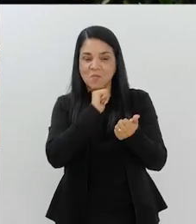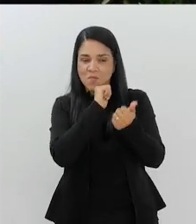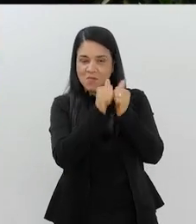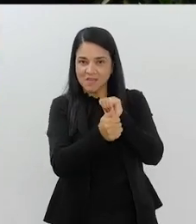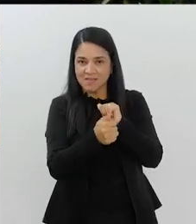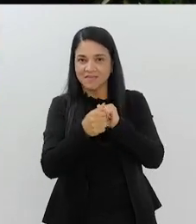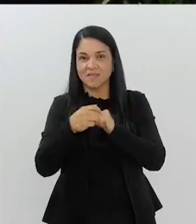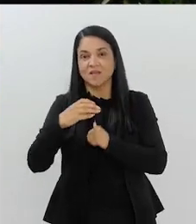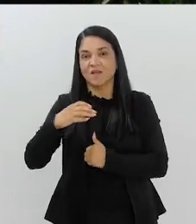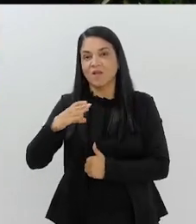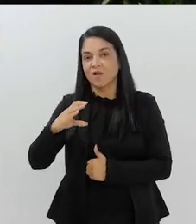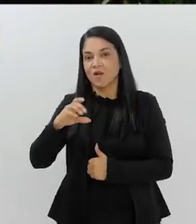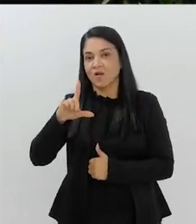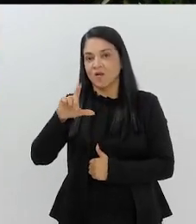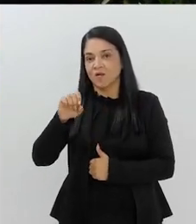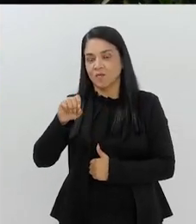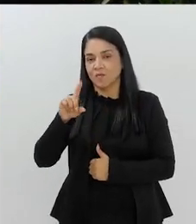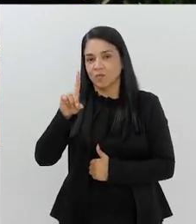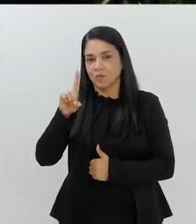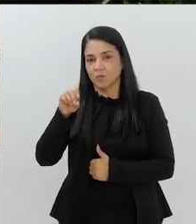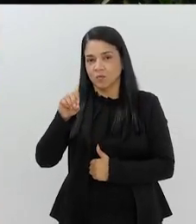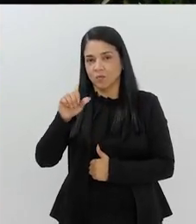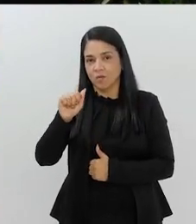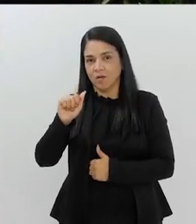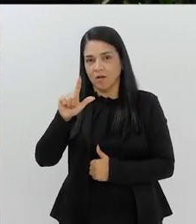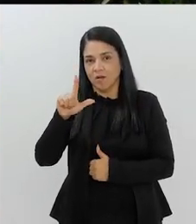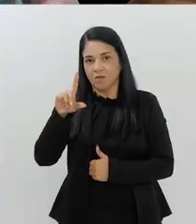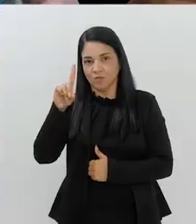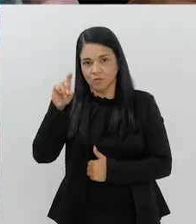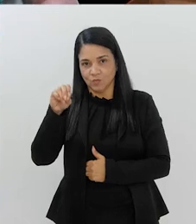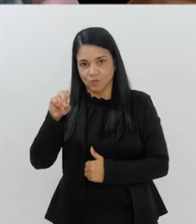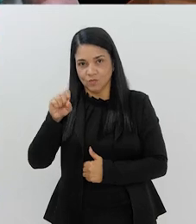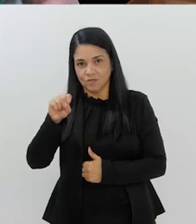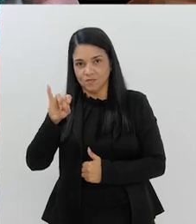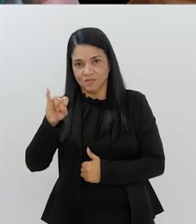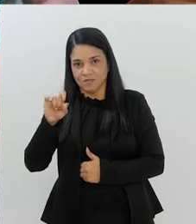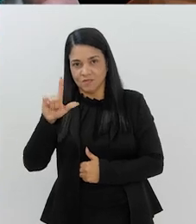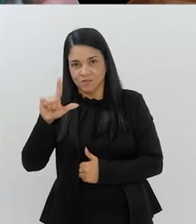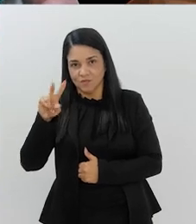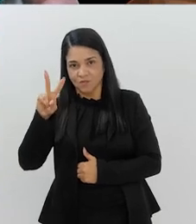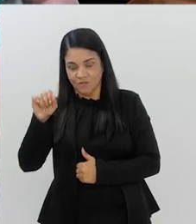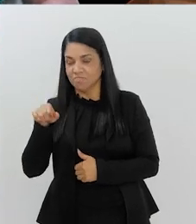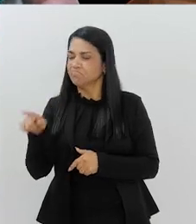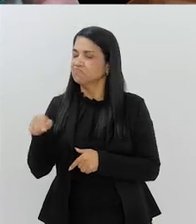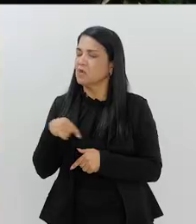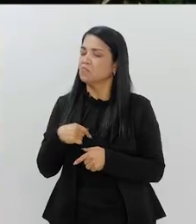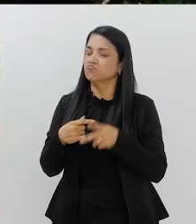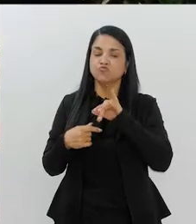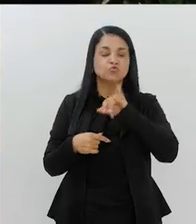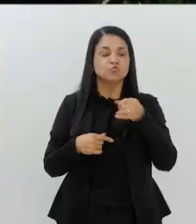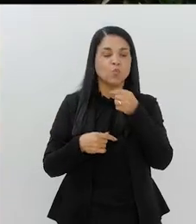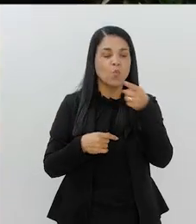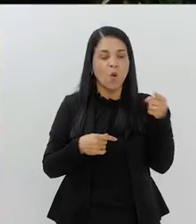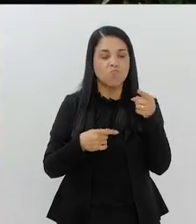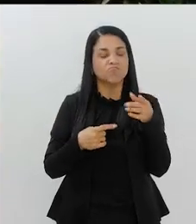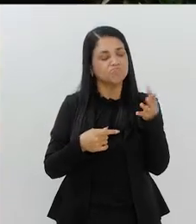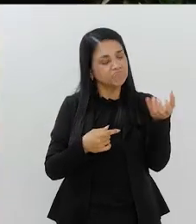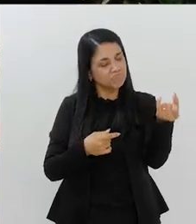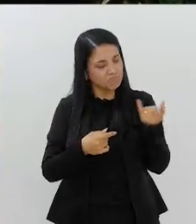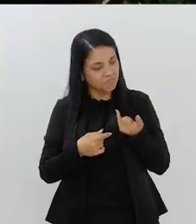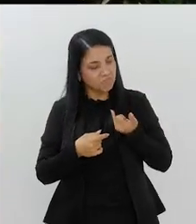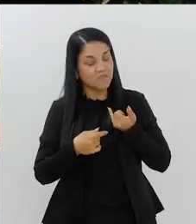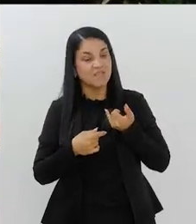brasileira Paralímpico, Clodoaldo Silva. Você, João Carvalho, disse que queria falar do Pelé, a